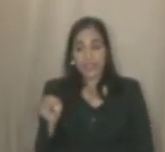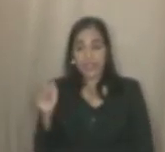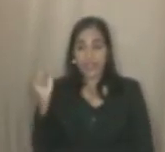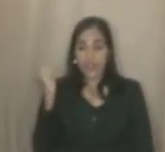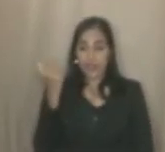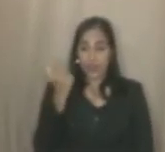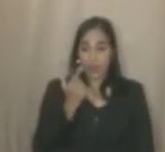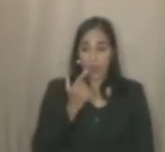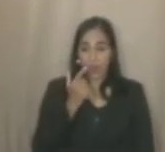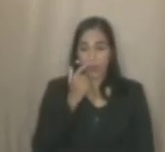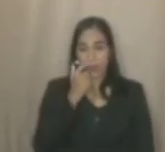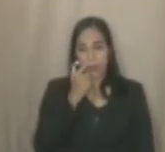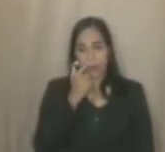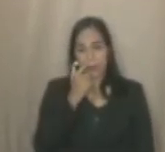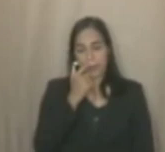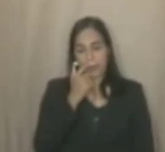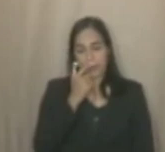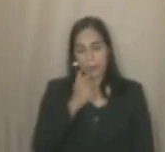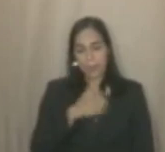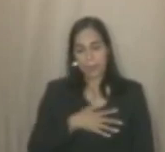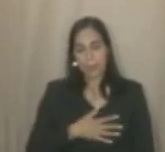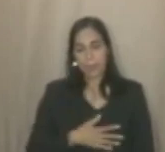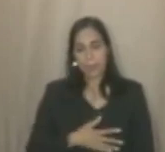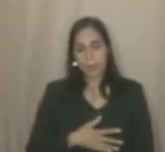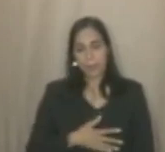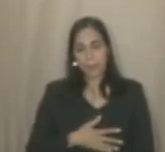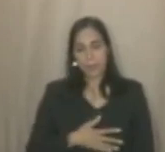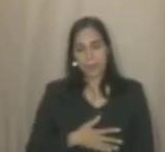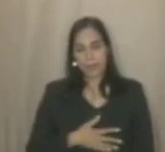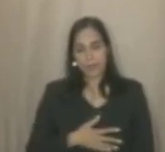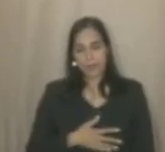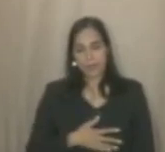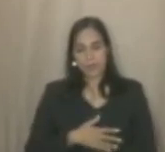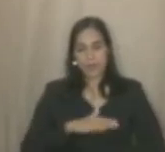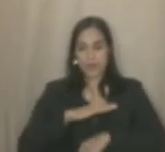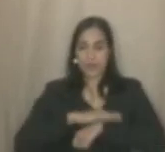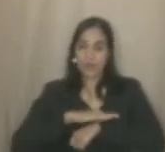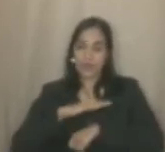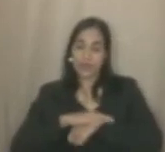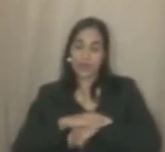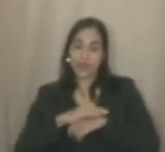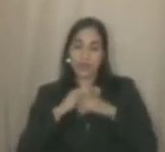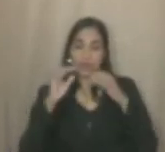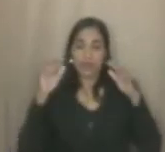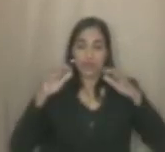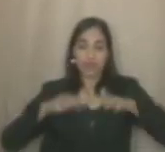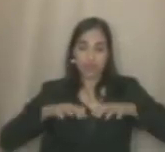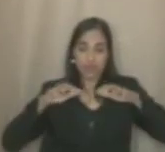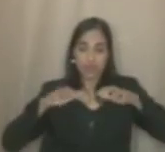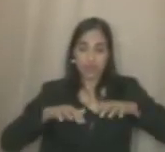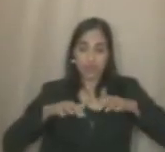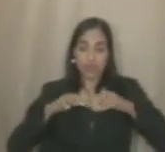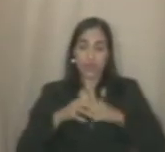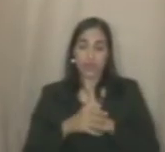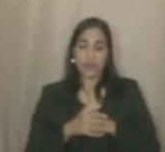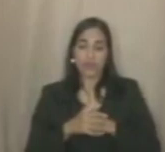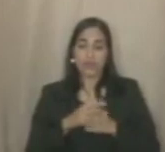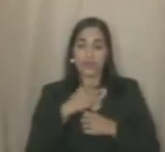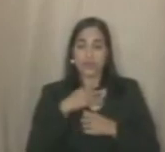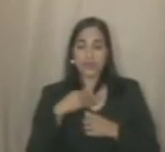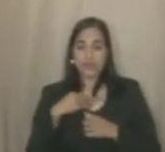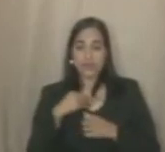sol e, no tempo de chuva, receberá a água